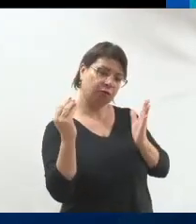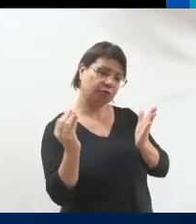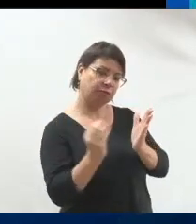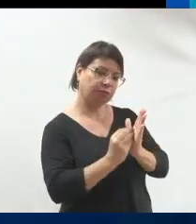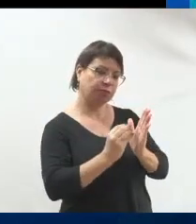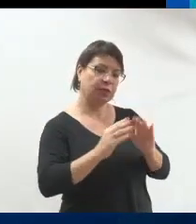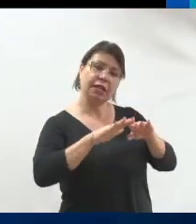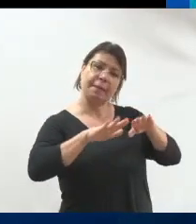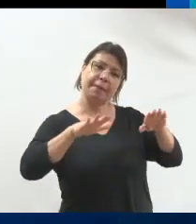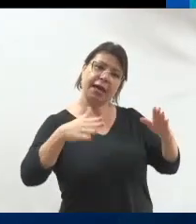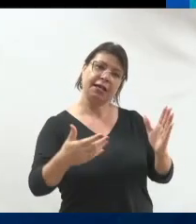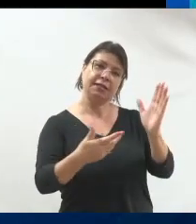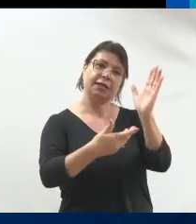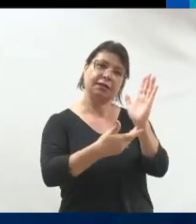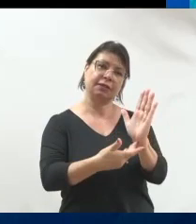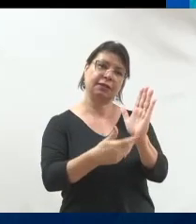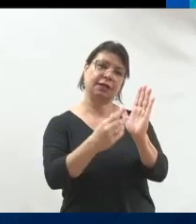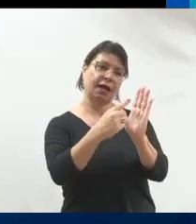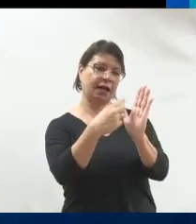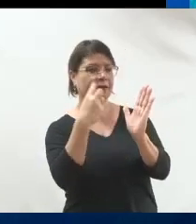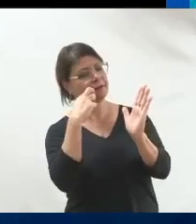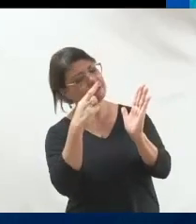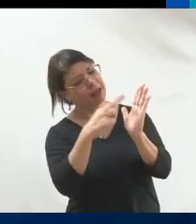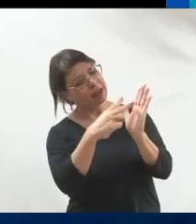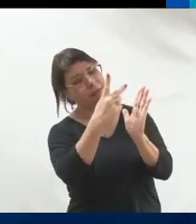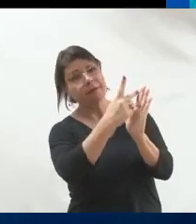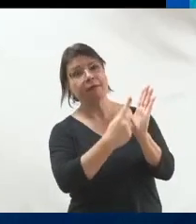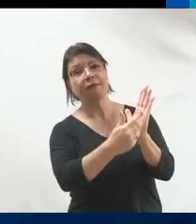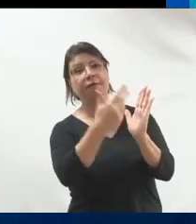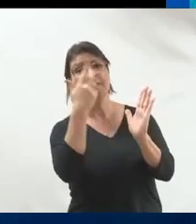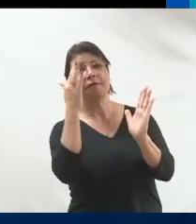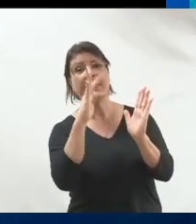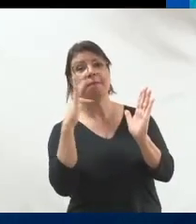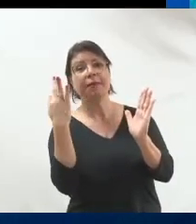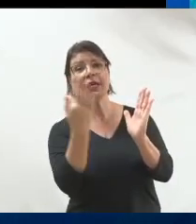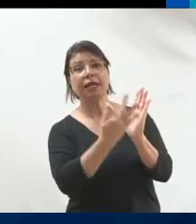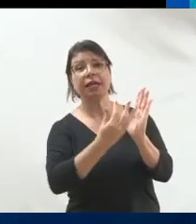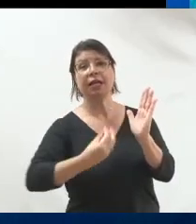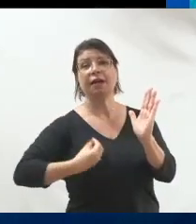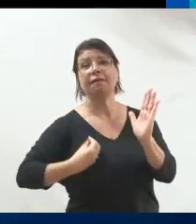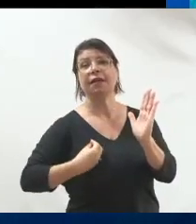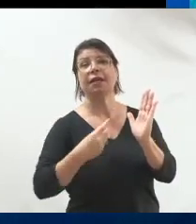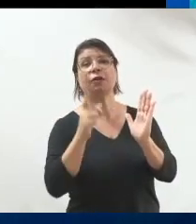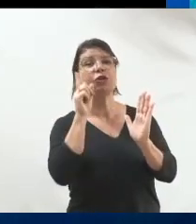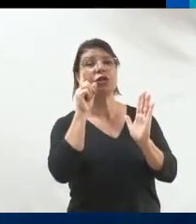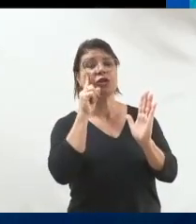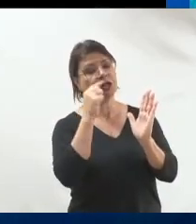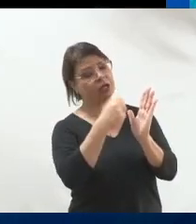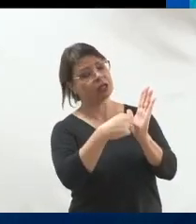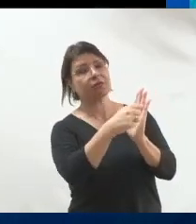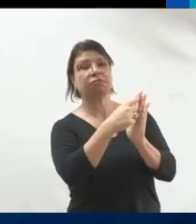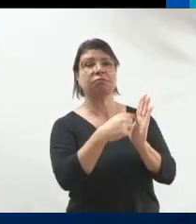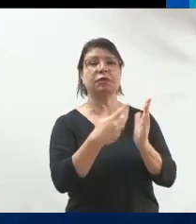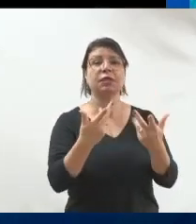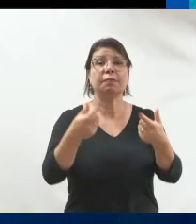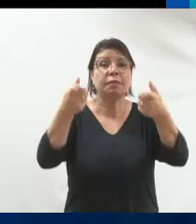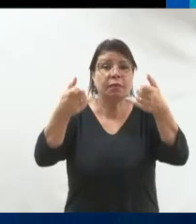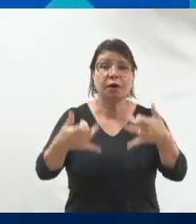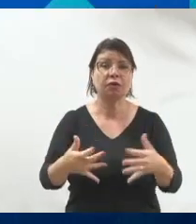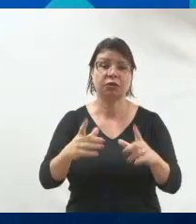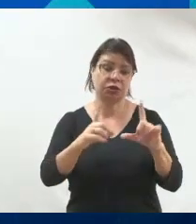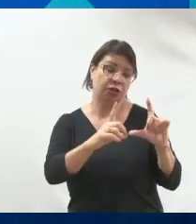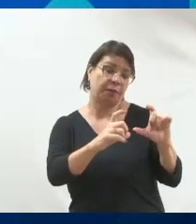muita possibilidade de conteúdo no seu dia a dia, na sua vida, no que você tem no seu cotidiano, no que você tem de vivência.